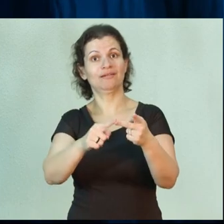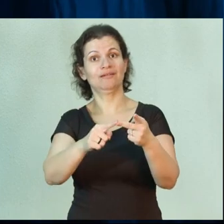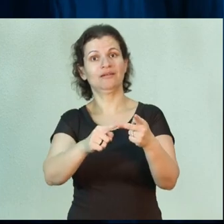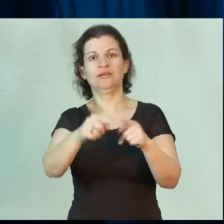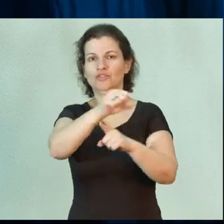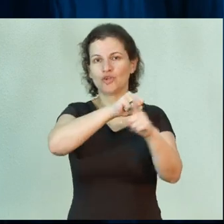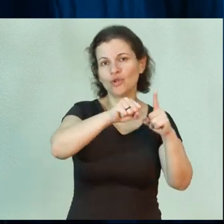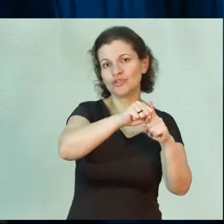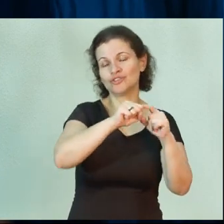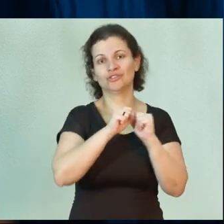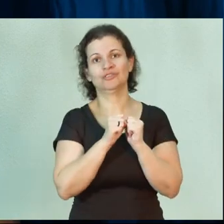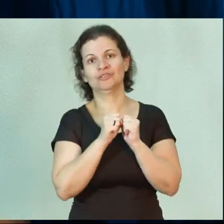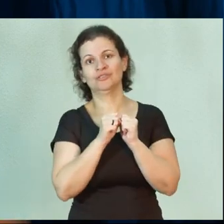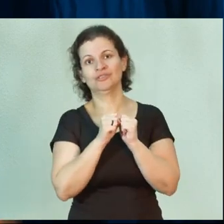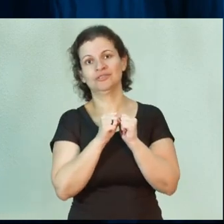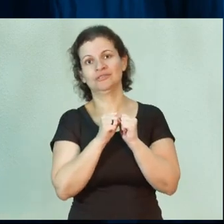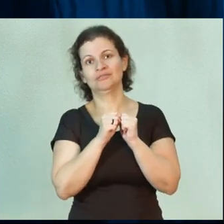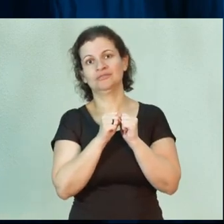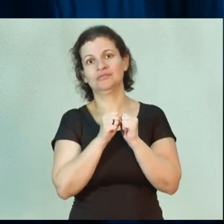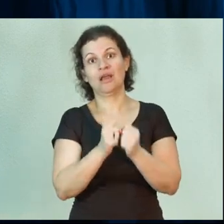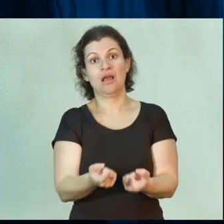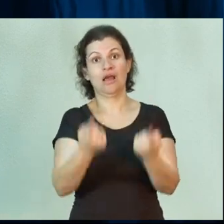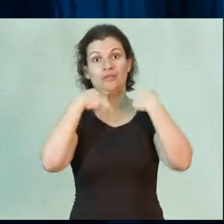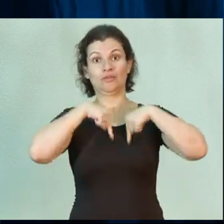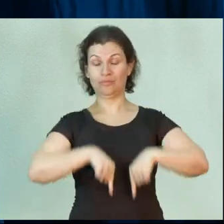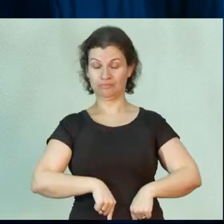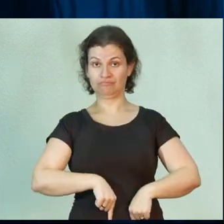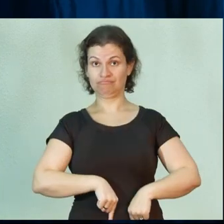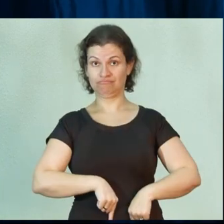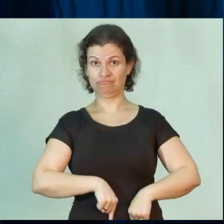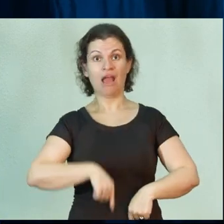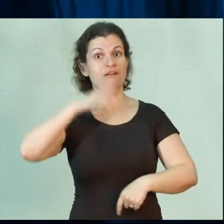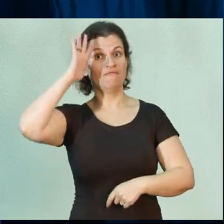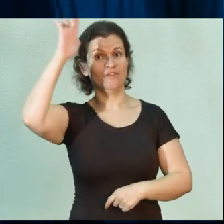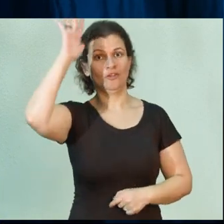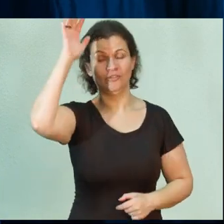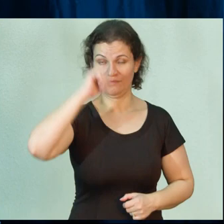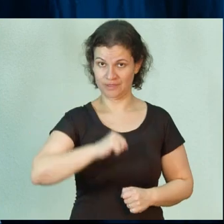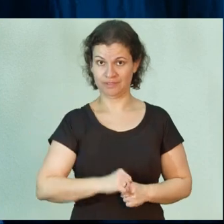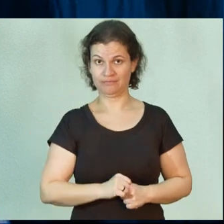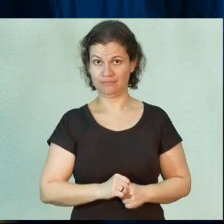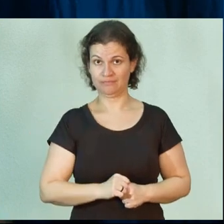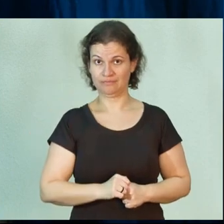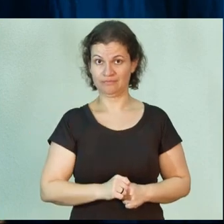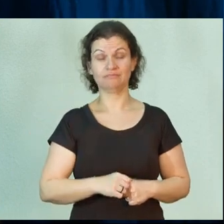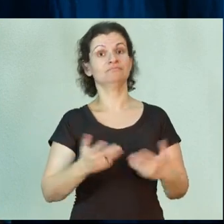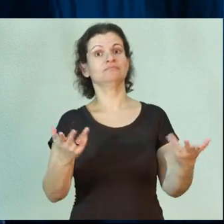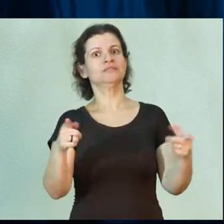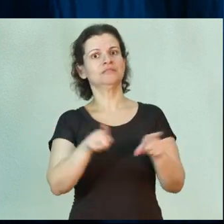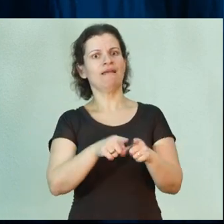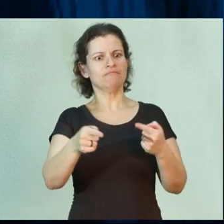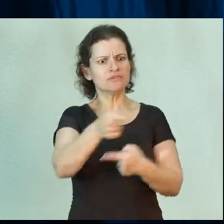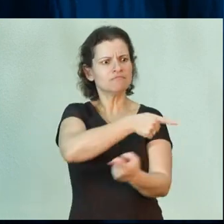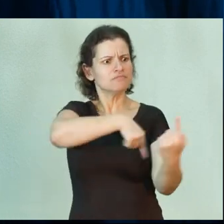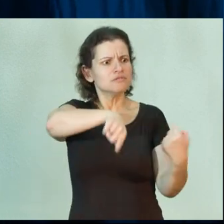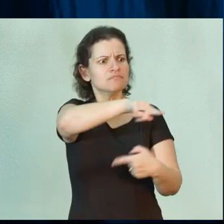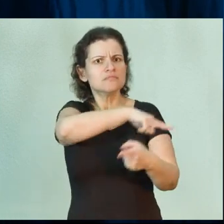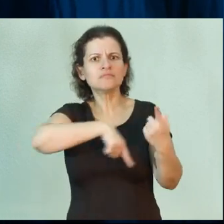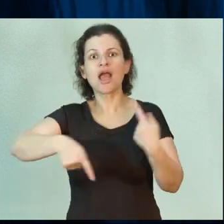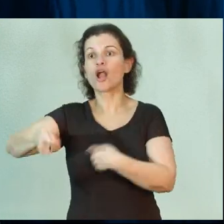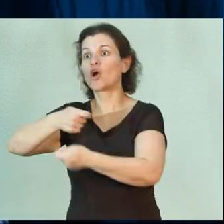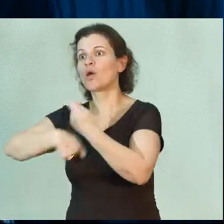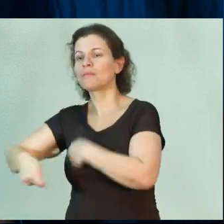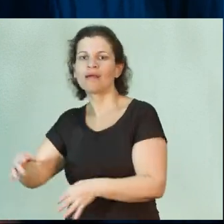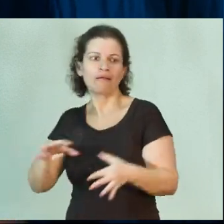sociologia, da antropologia, da filosofia, há interfaces do campo da